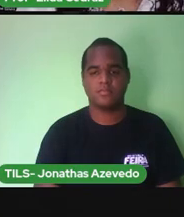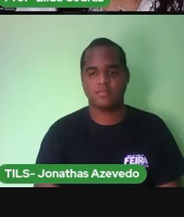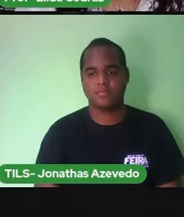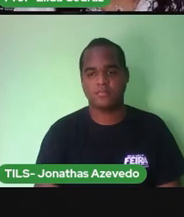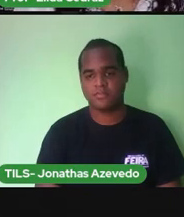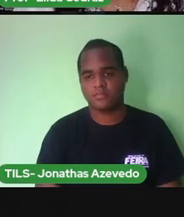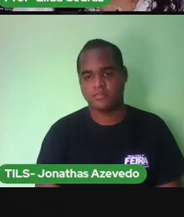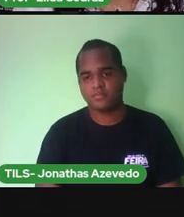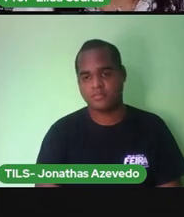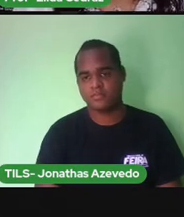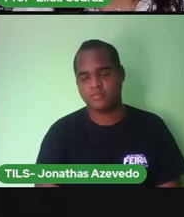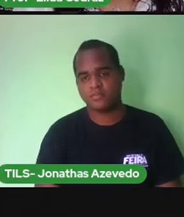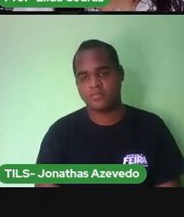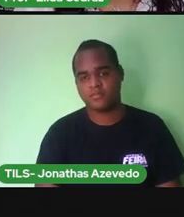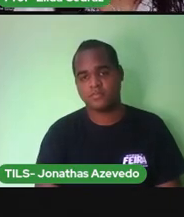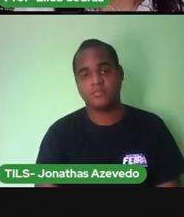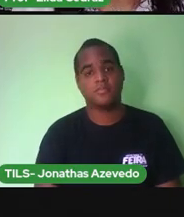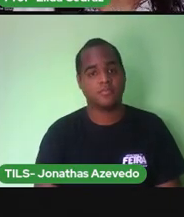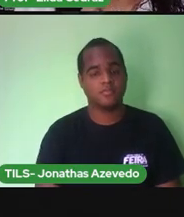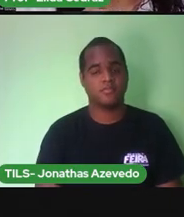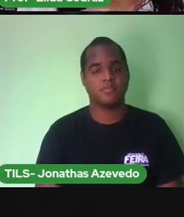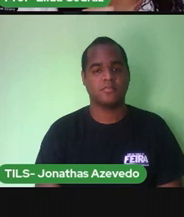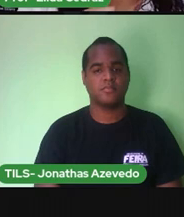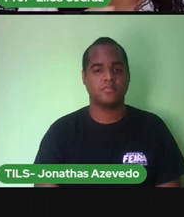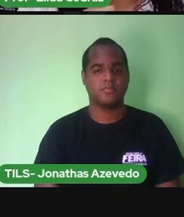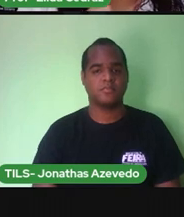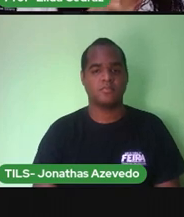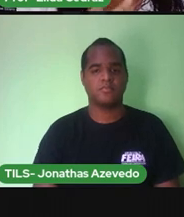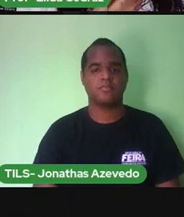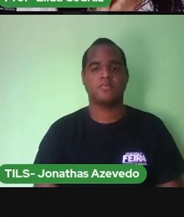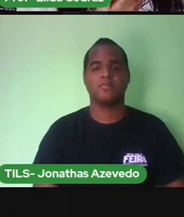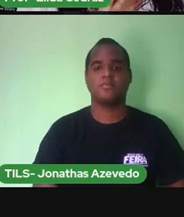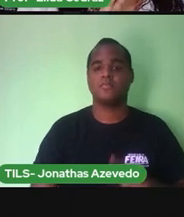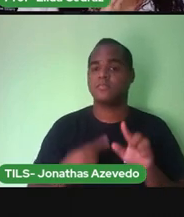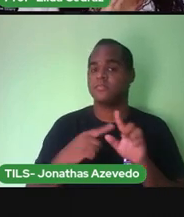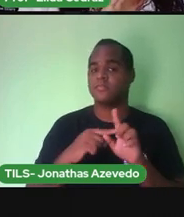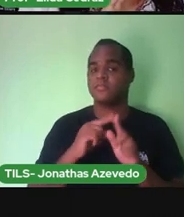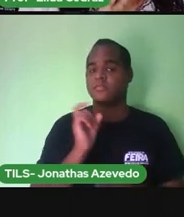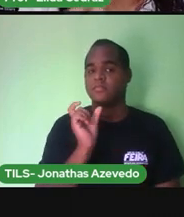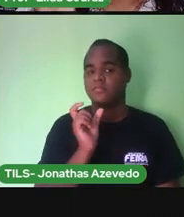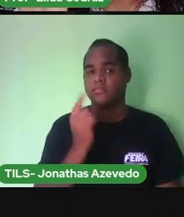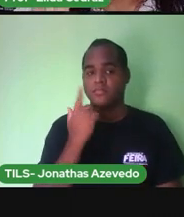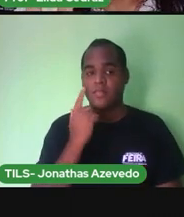Essas duas palavrinhas, olha só. A-qui.